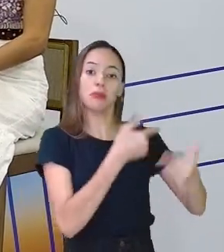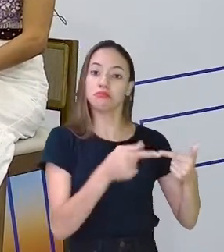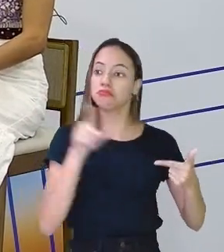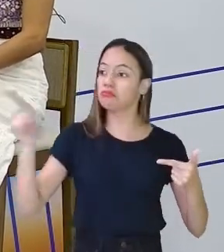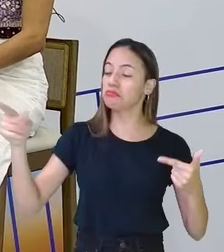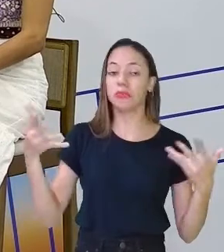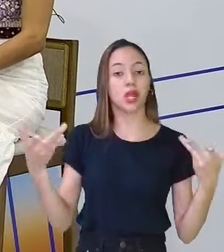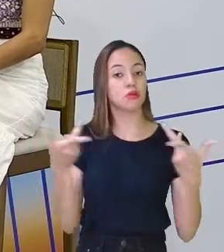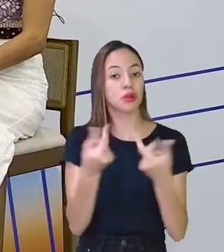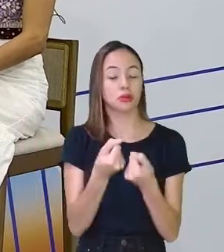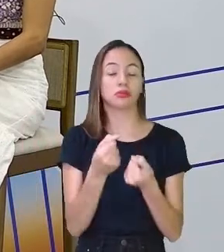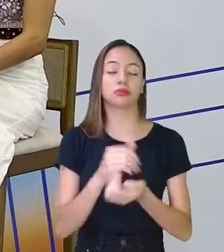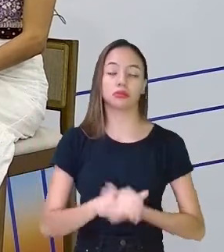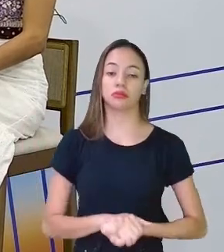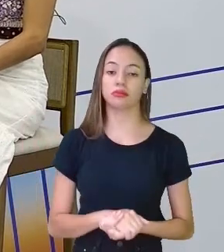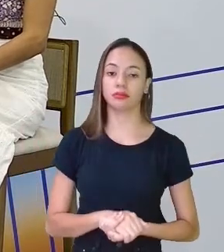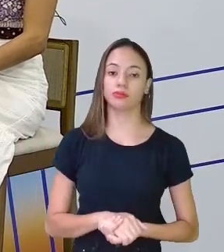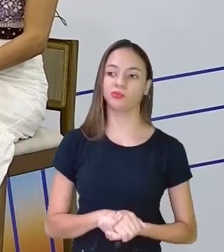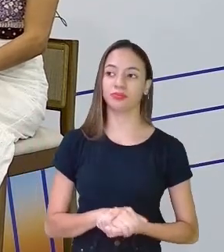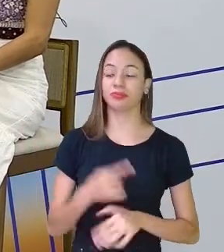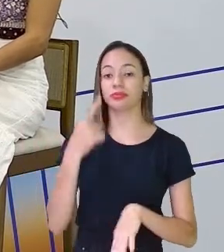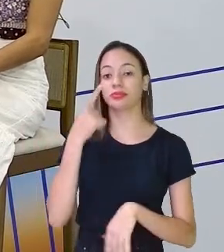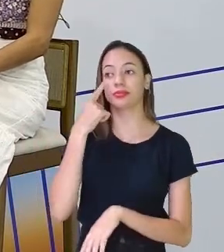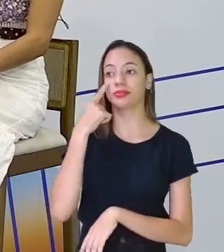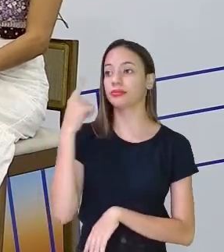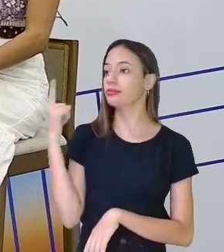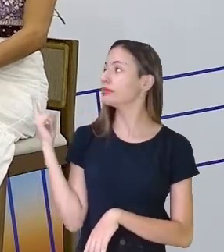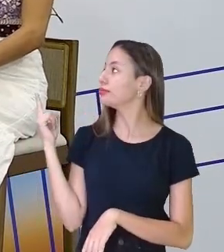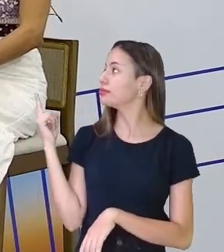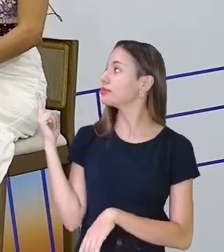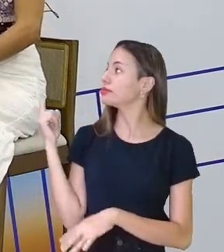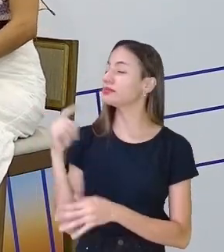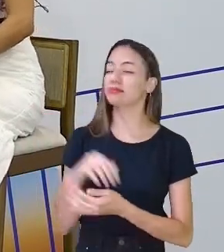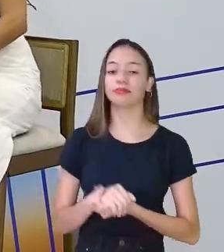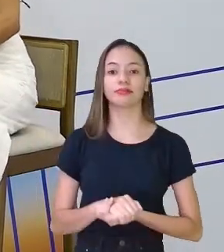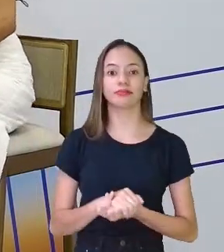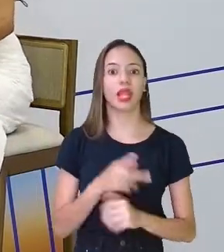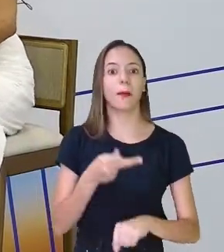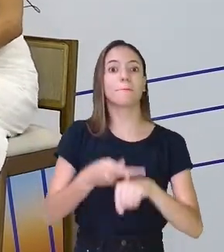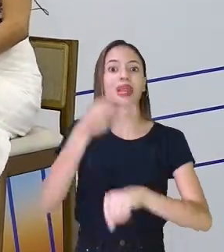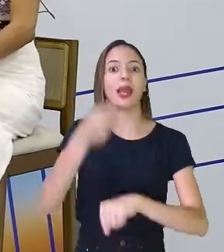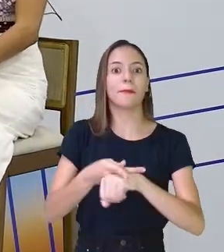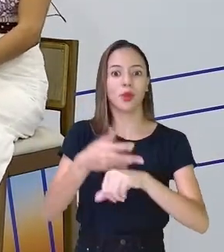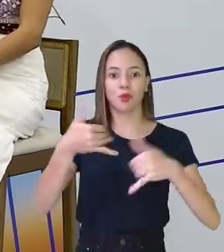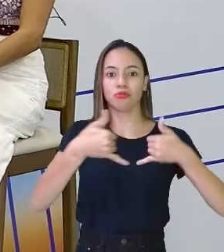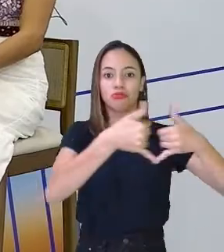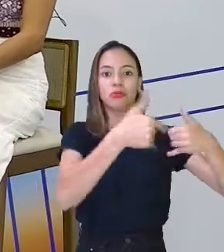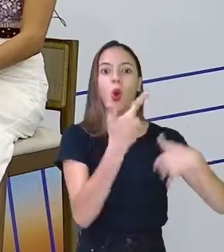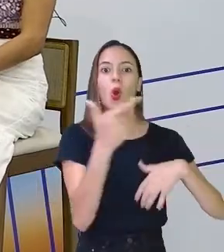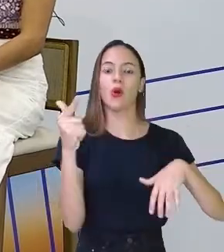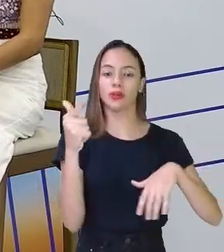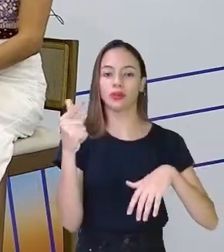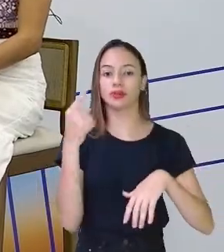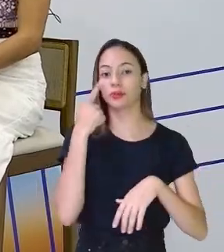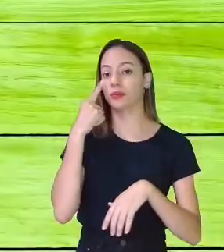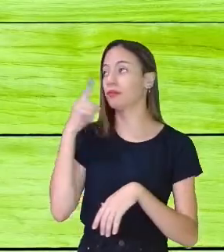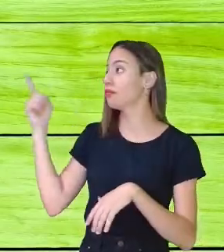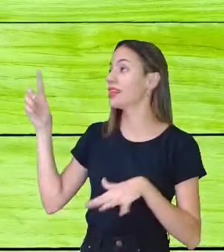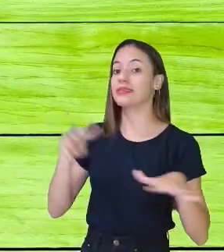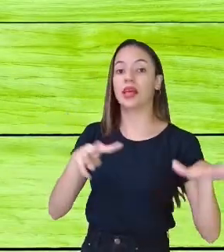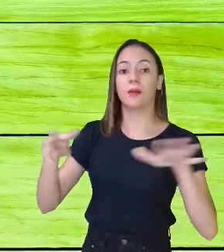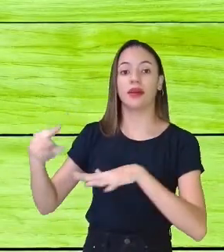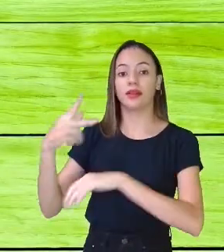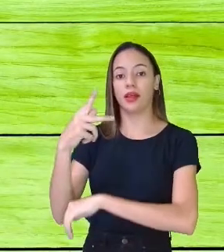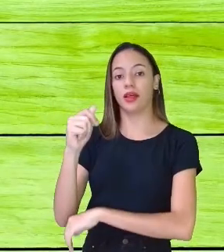tão bom. Olha só, uma outra premiação, outro reconhecimento aí. Semana do pau